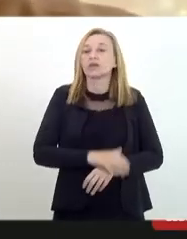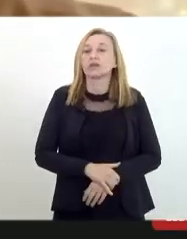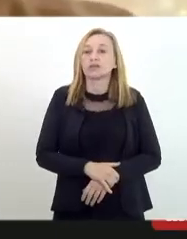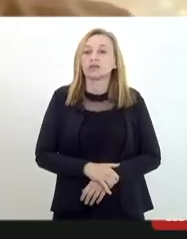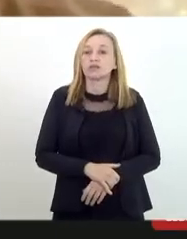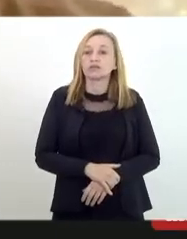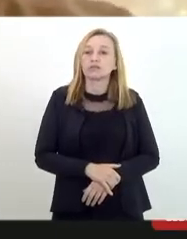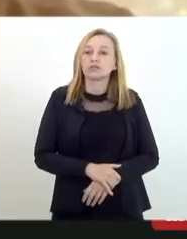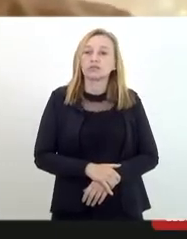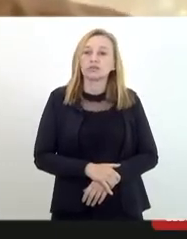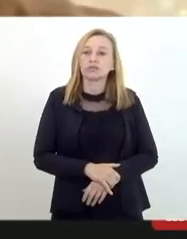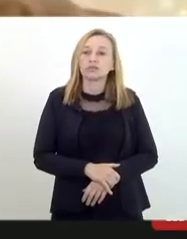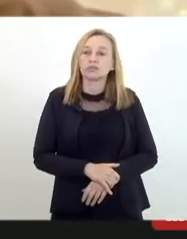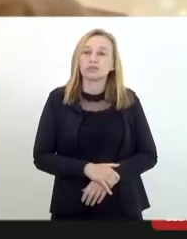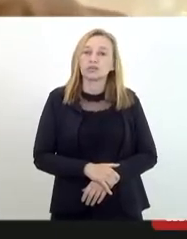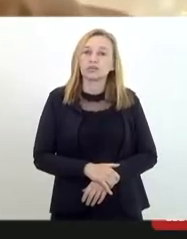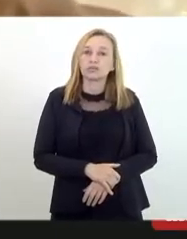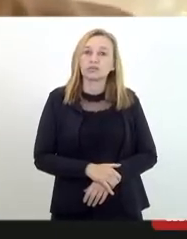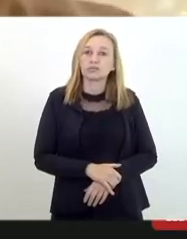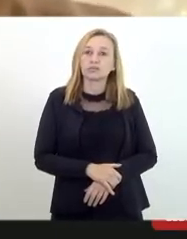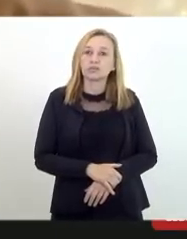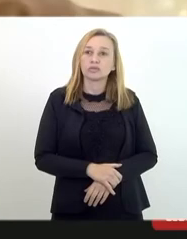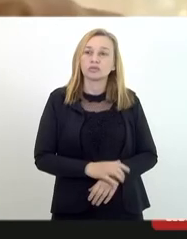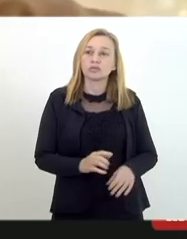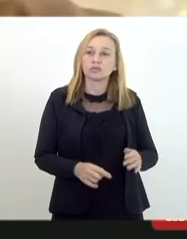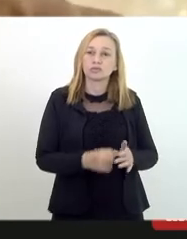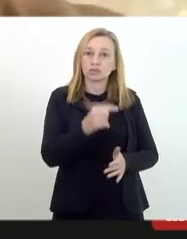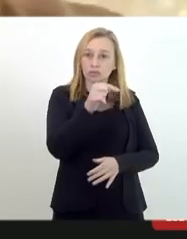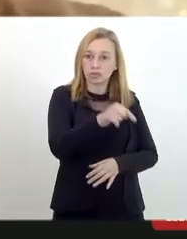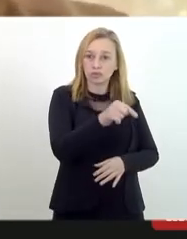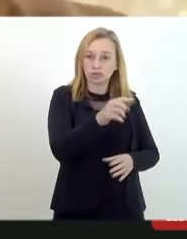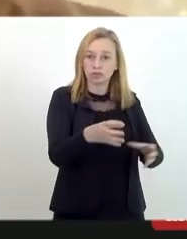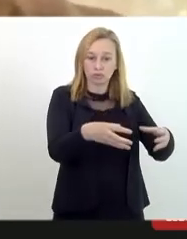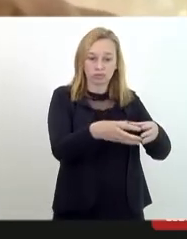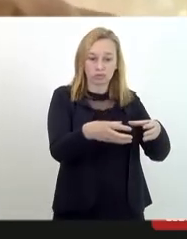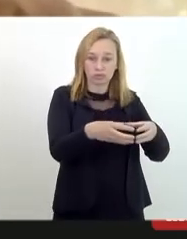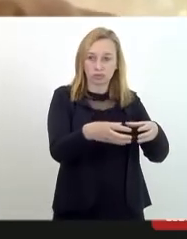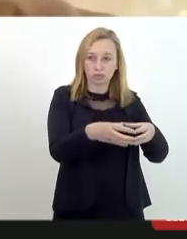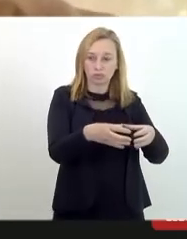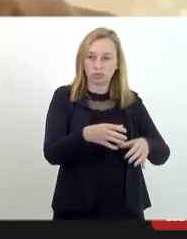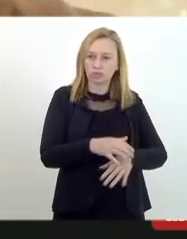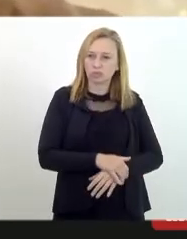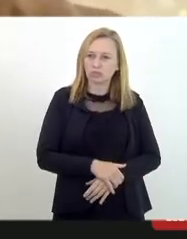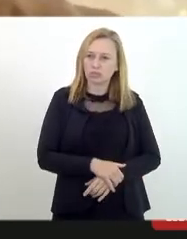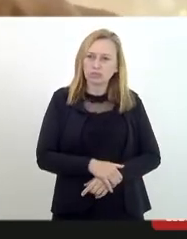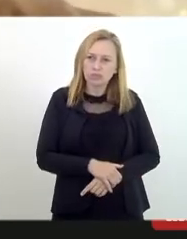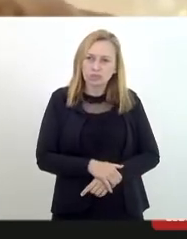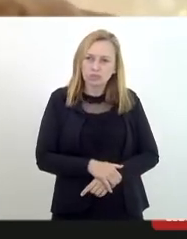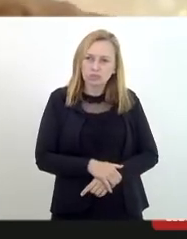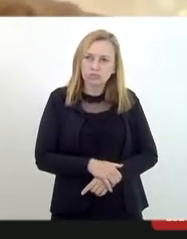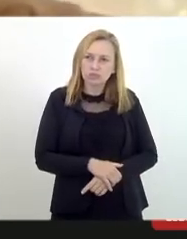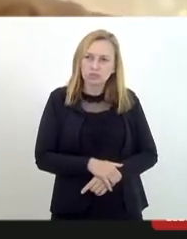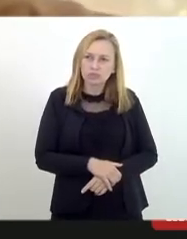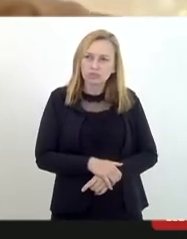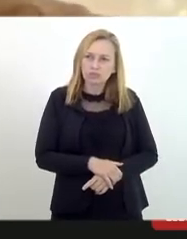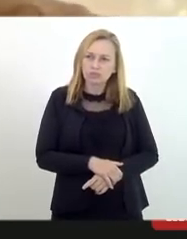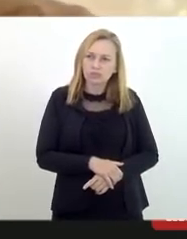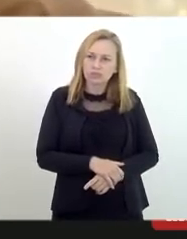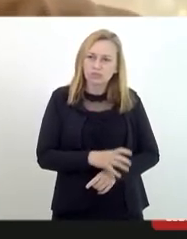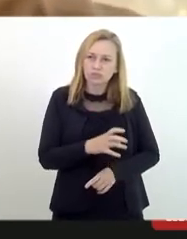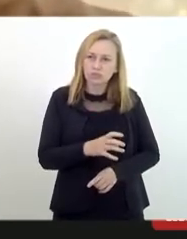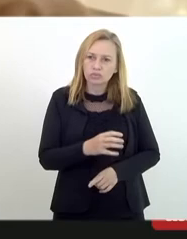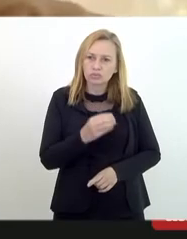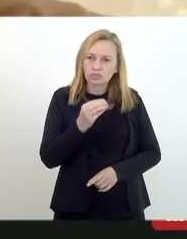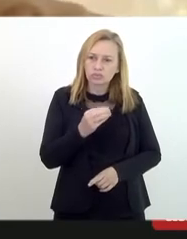daquele auto-intitulado pastor do Piranir, aquele que ameaçou o doutor Henrique, o colega da Mara, que já foi